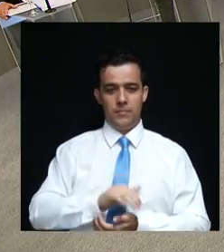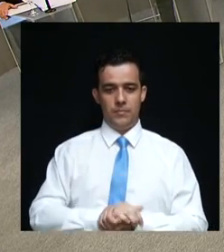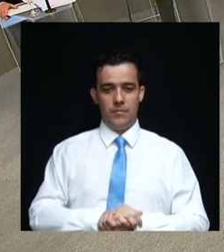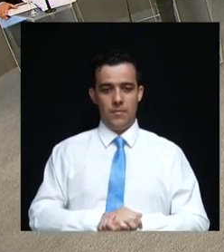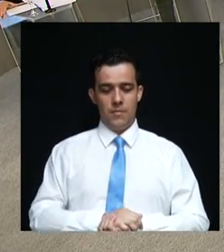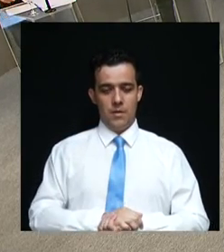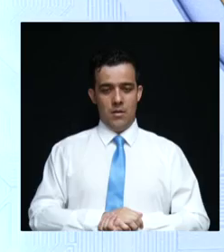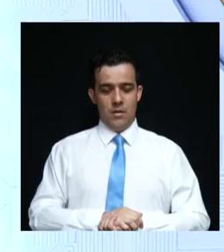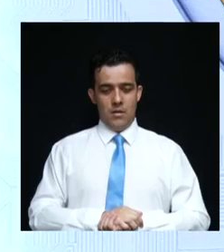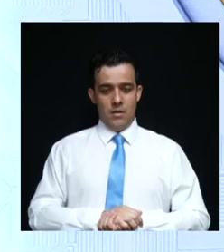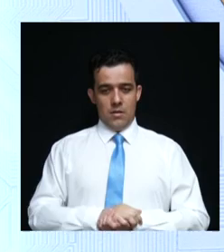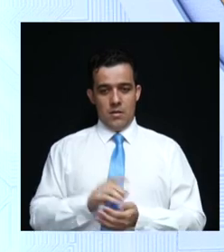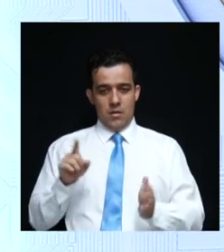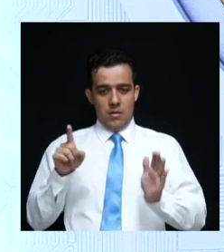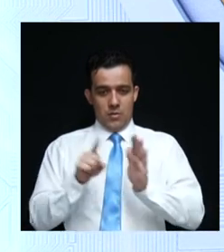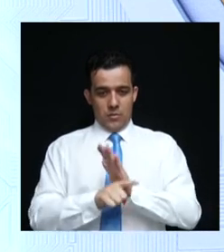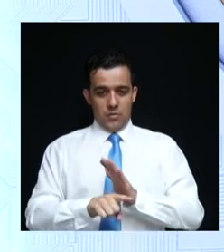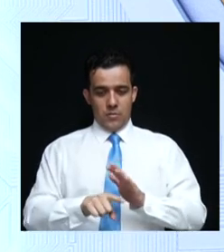A pergunta é...